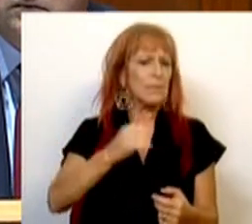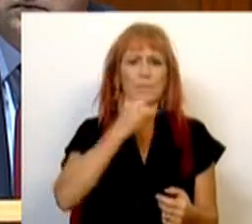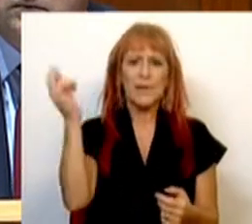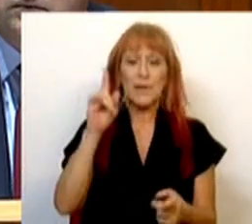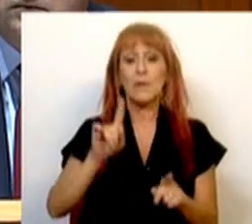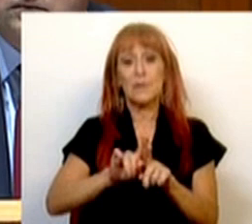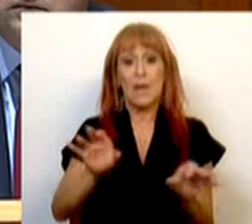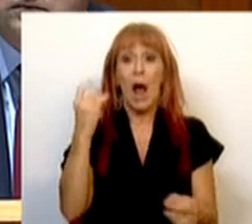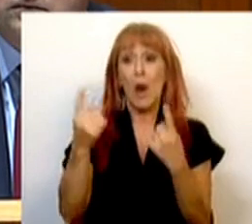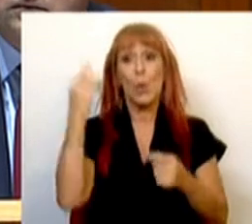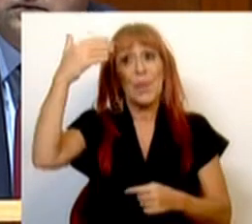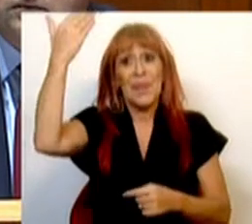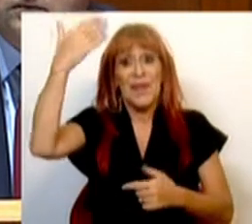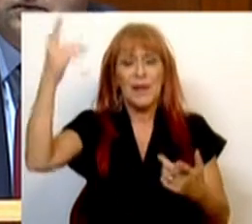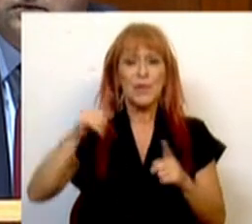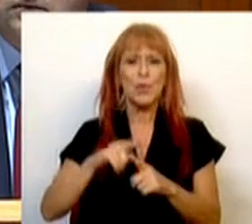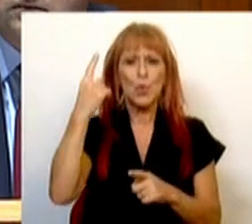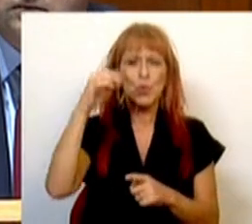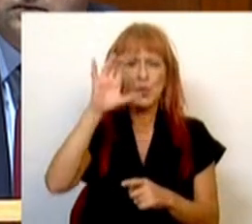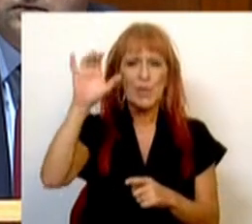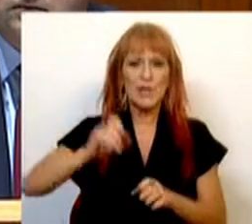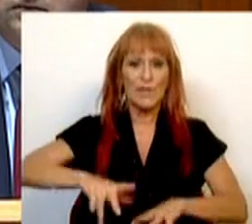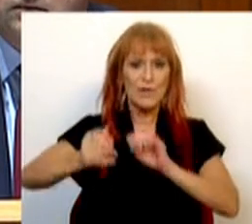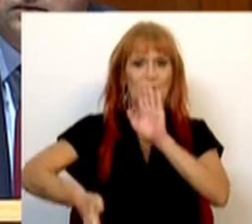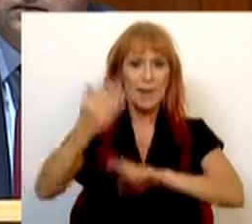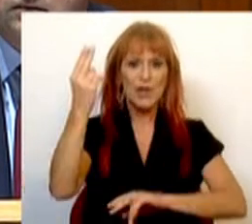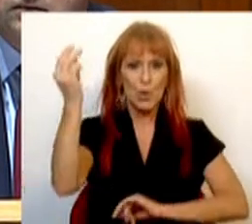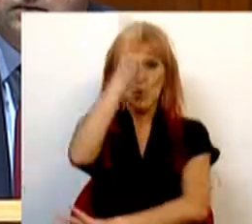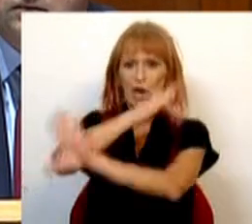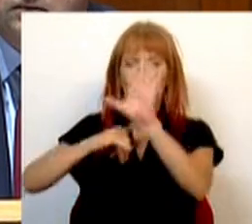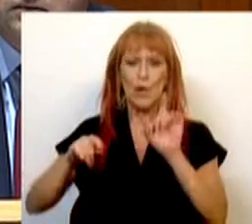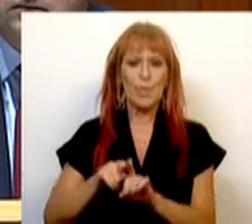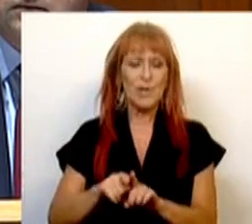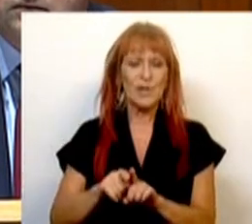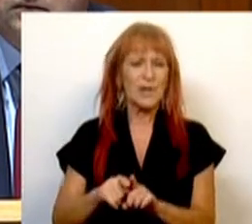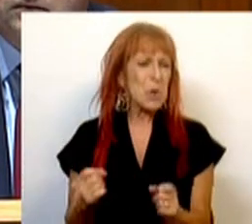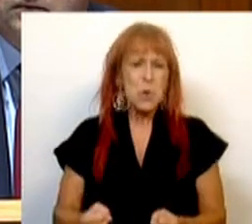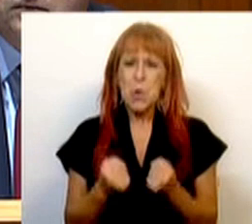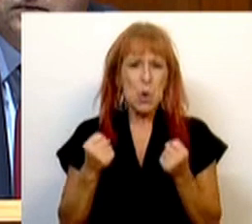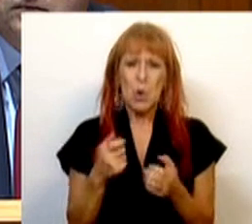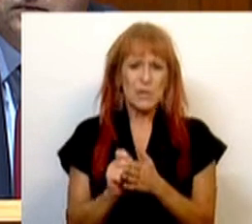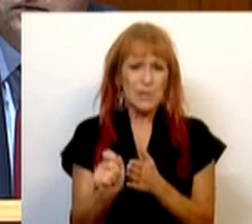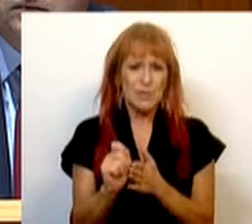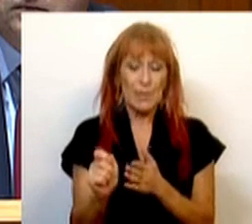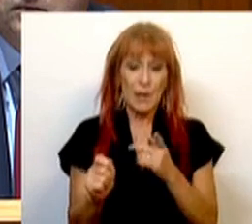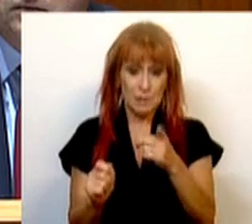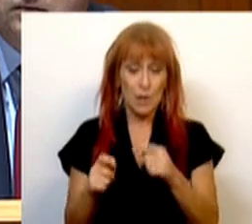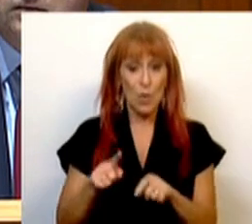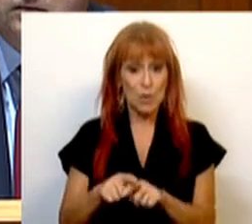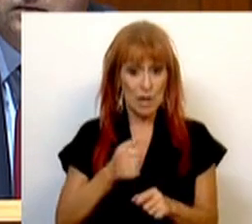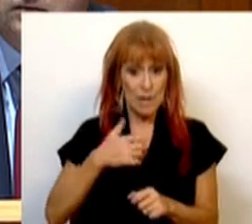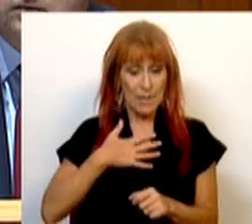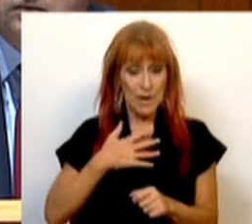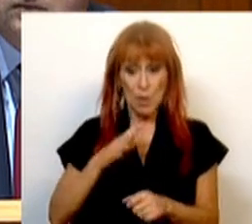como será algum dia, um dos países mais desenvolvidos da União Europeia e não conseguimos pagar o que as